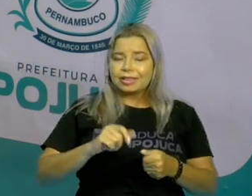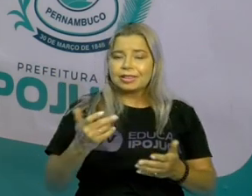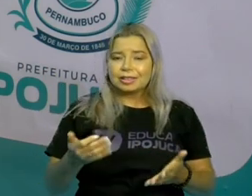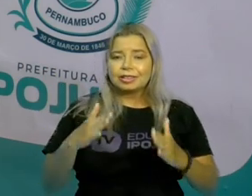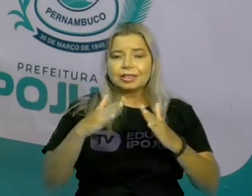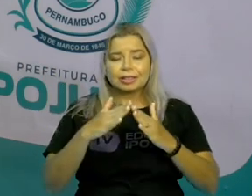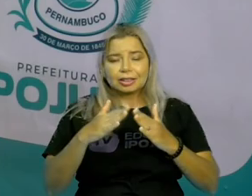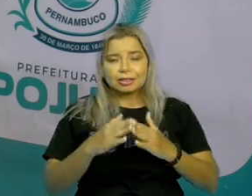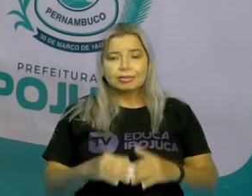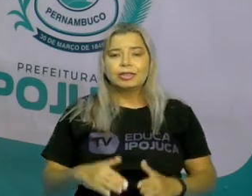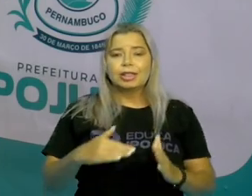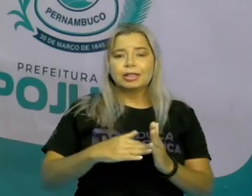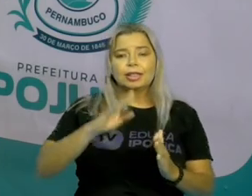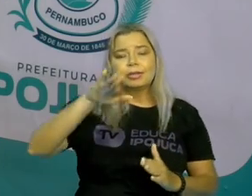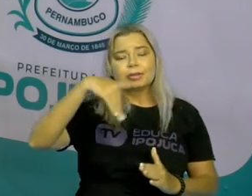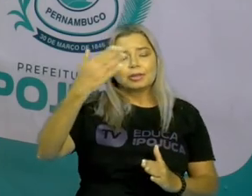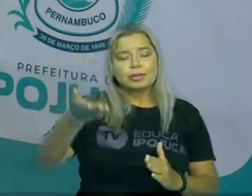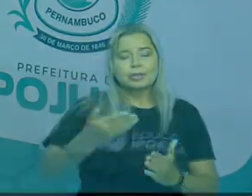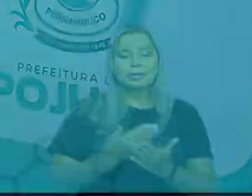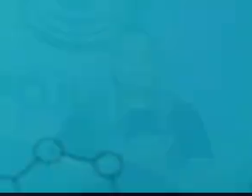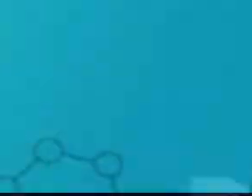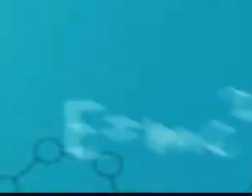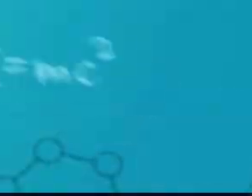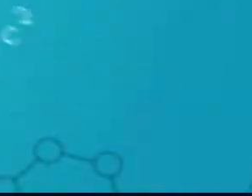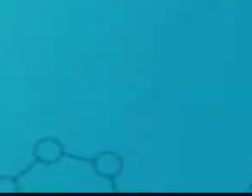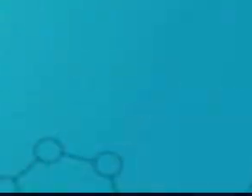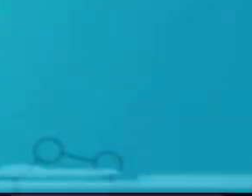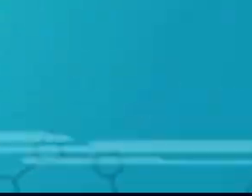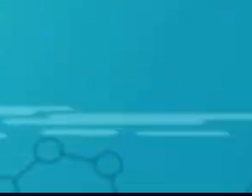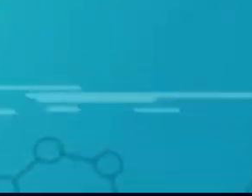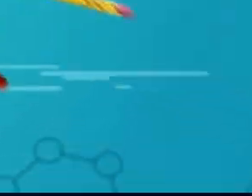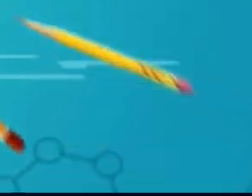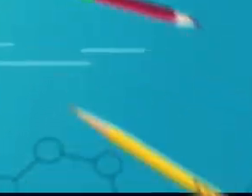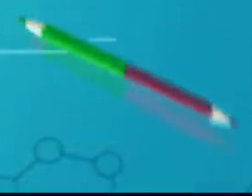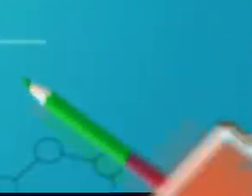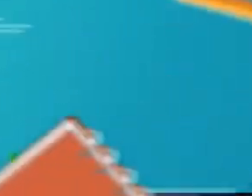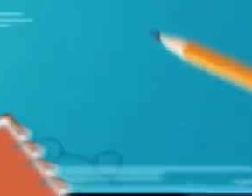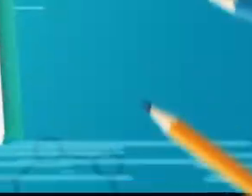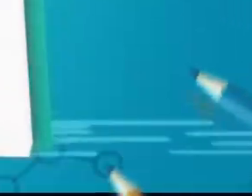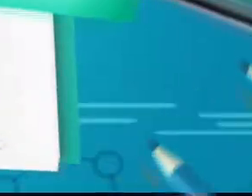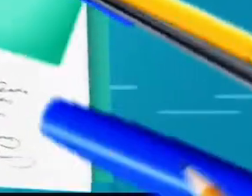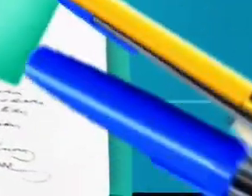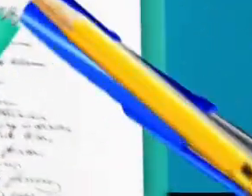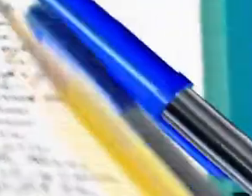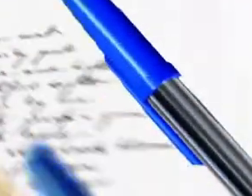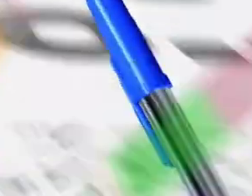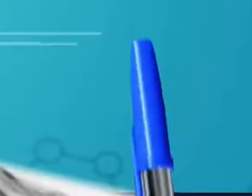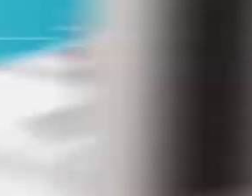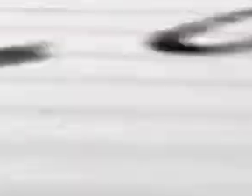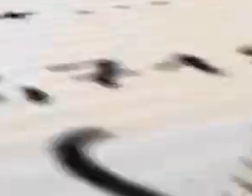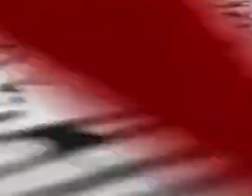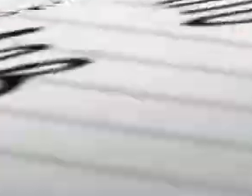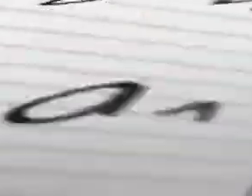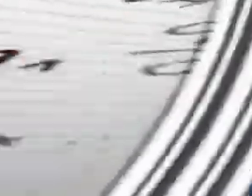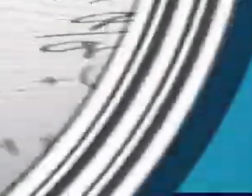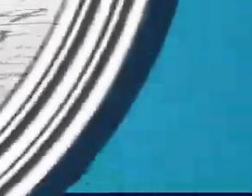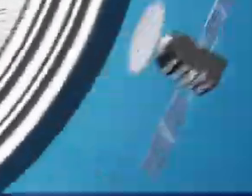com vocês. Grata! Tchau! Tchau! Tchau!